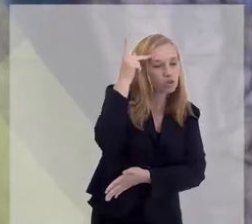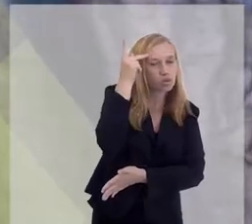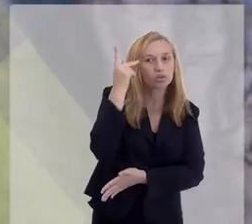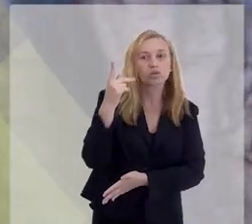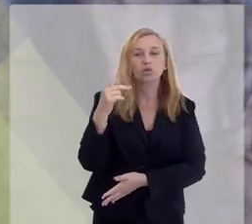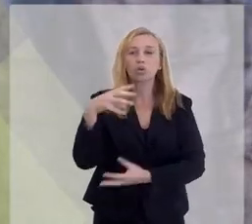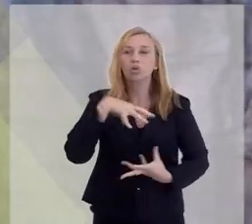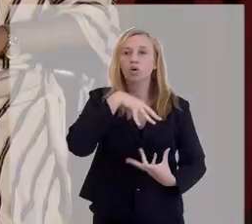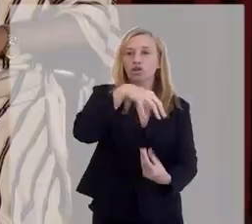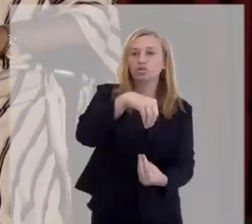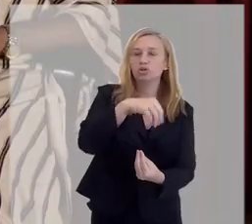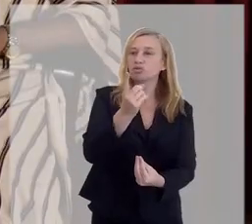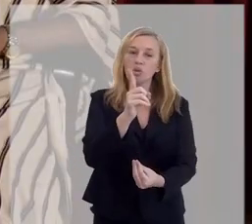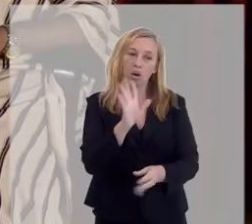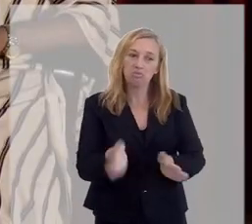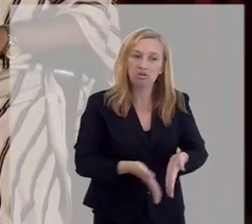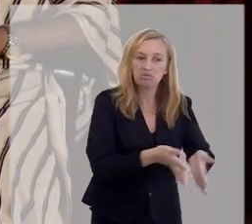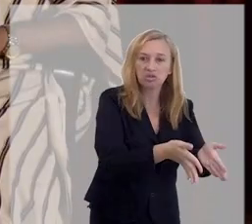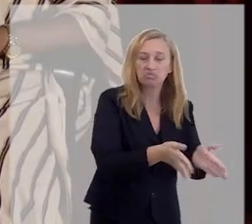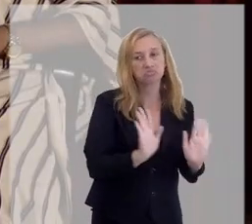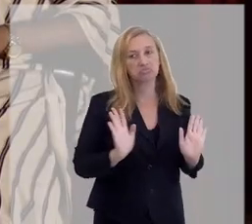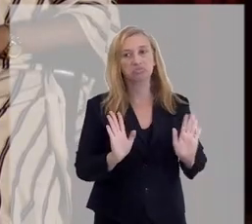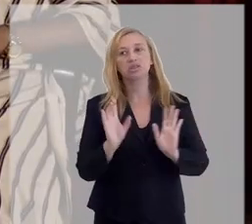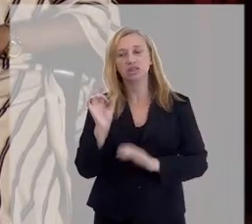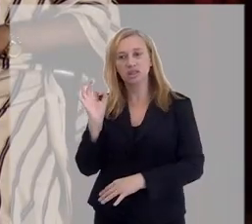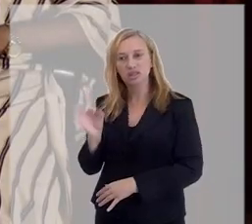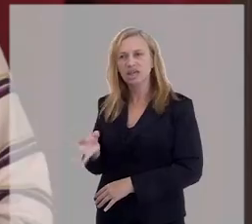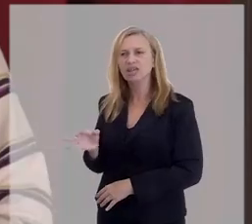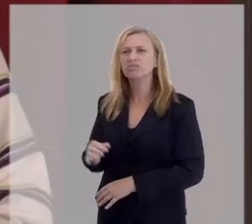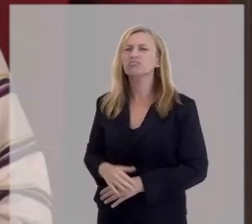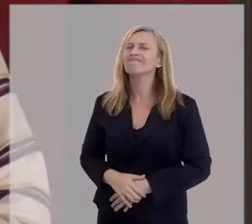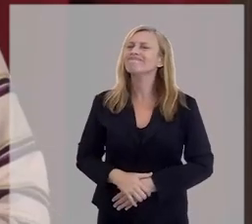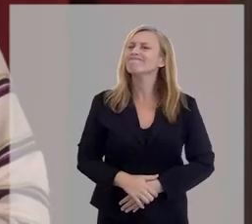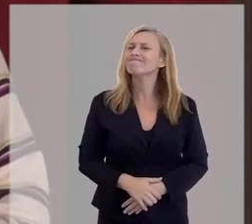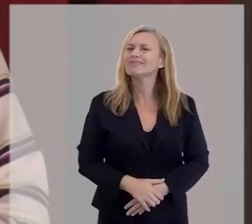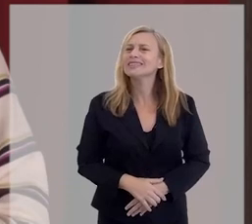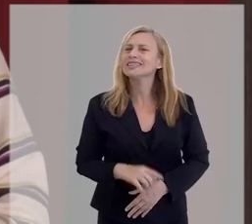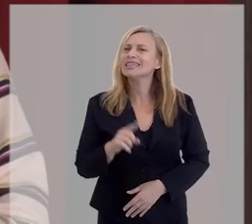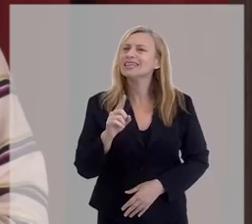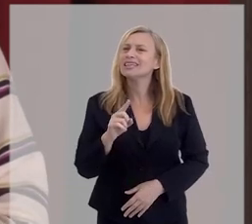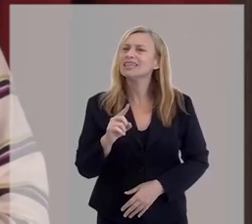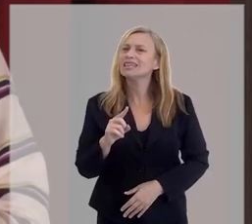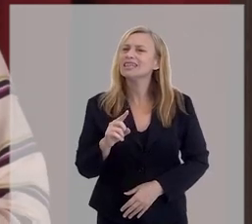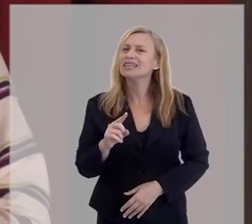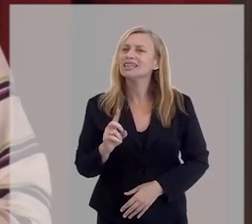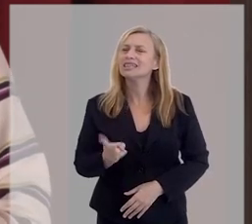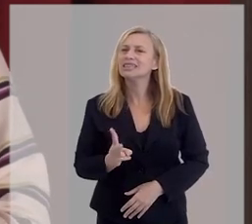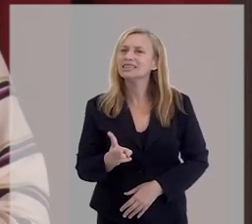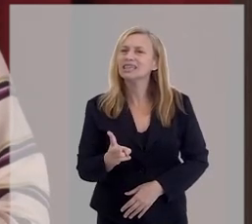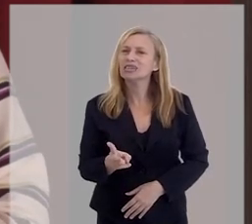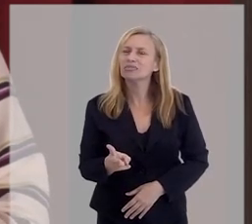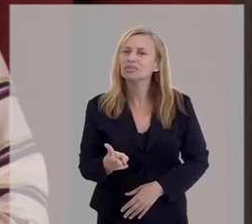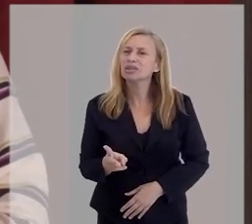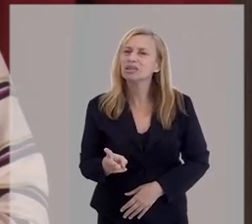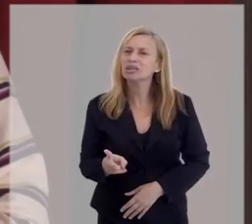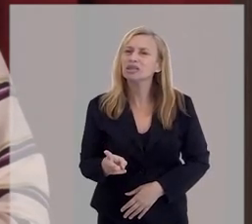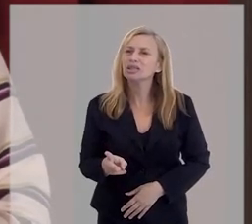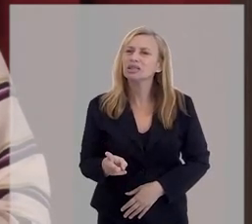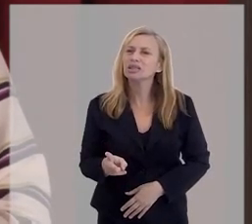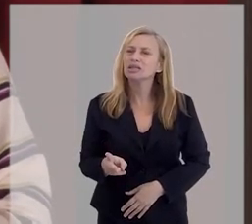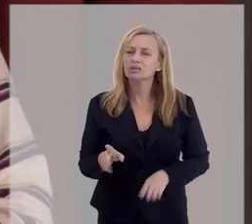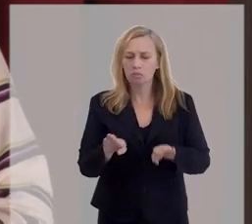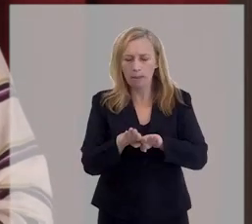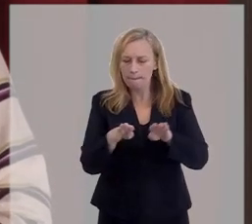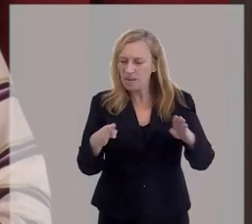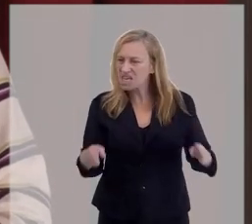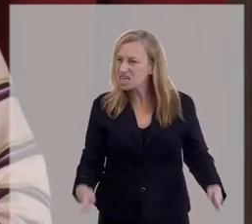pessoas, o Espiritismo não é o caminho. Certo. É sempre daquela forma, Alexandre?